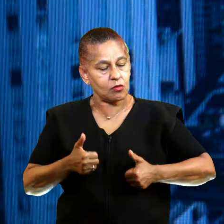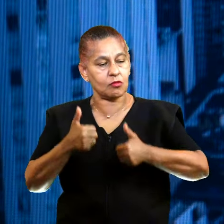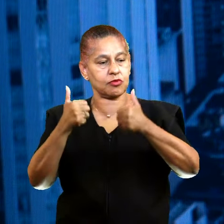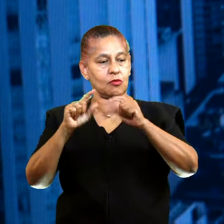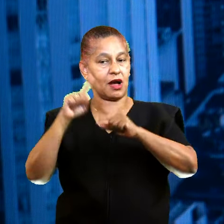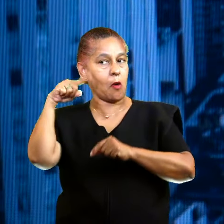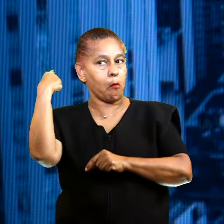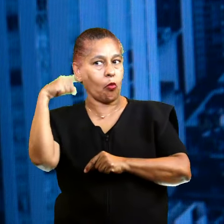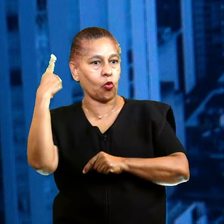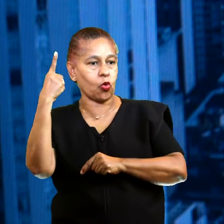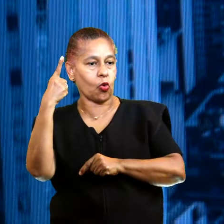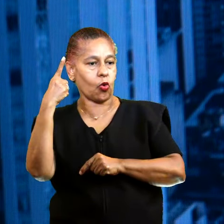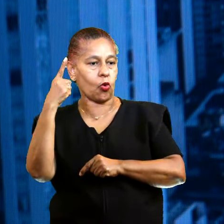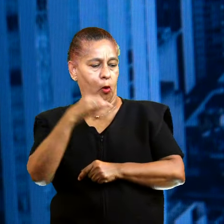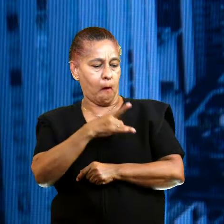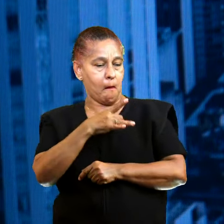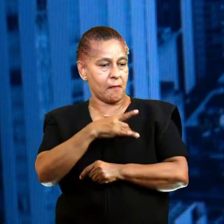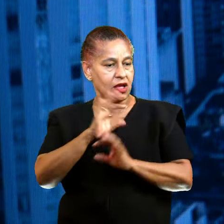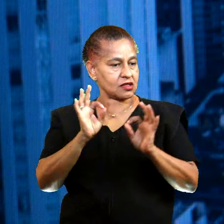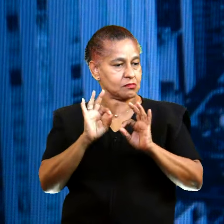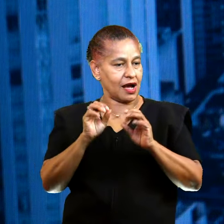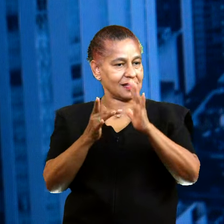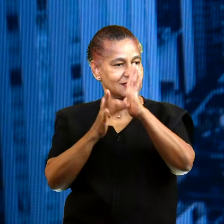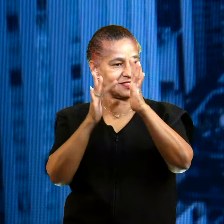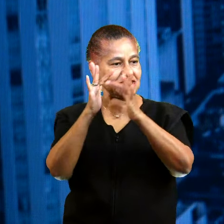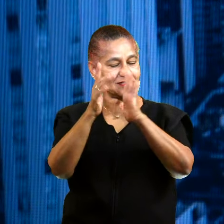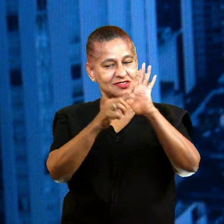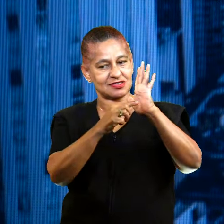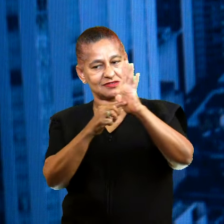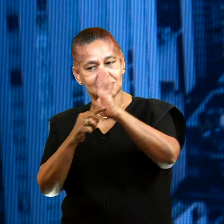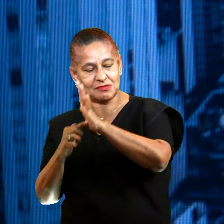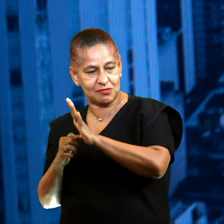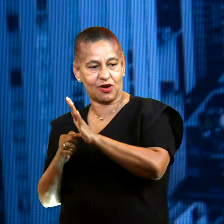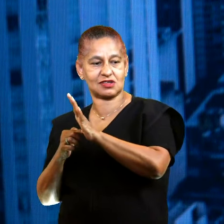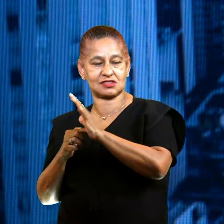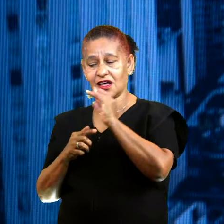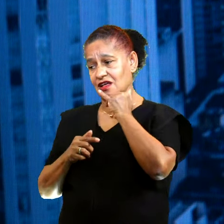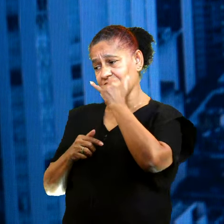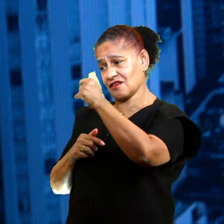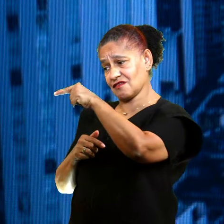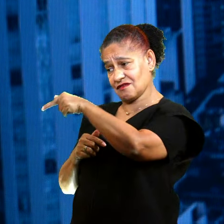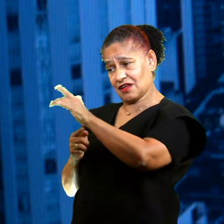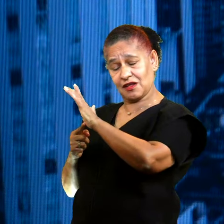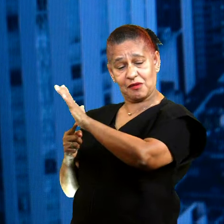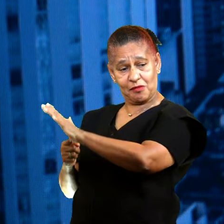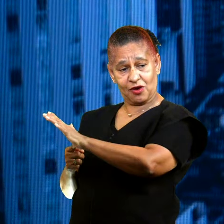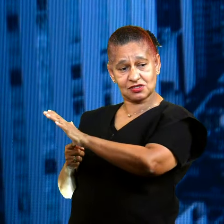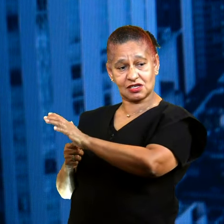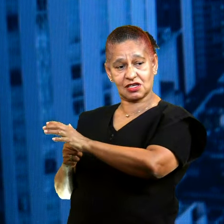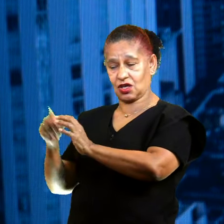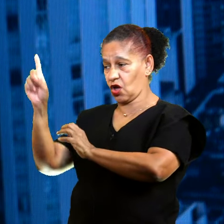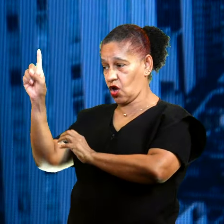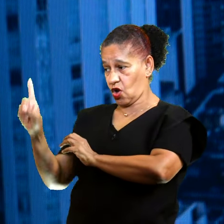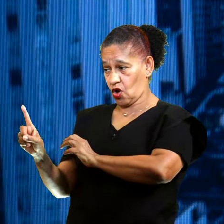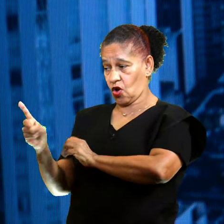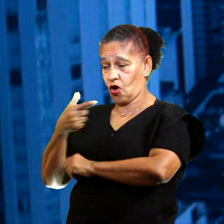Jesus se revela naquela cidade dizendo que aquela vida valia muito mais do que dois mil porcos.